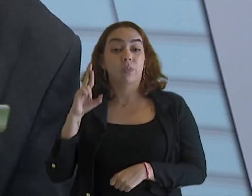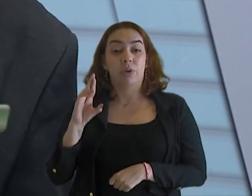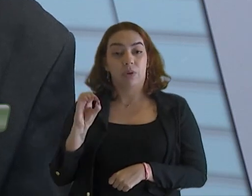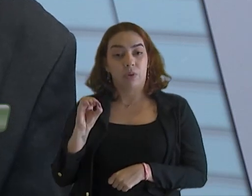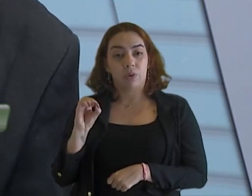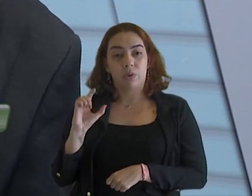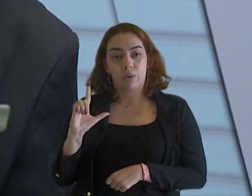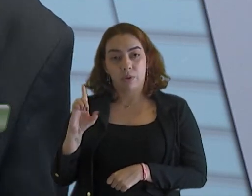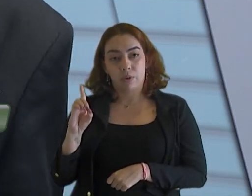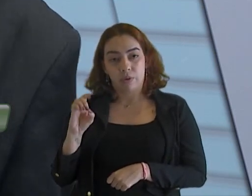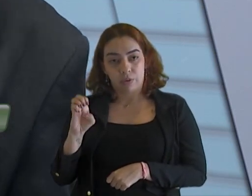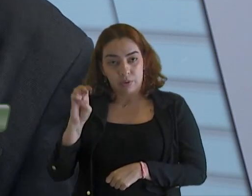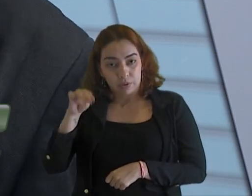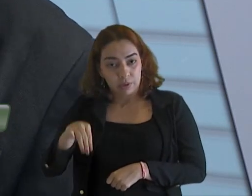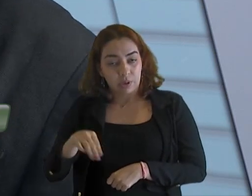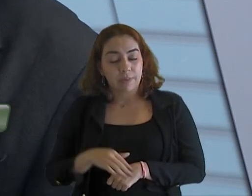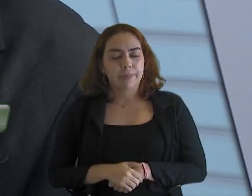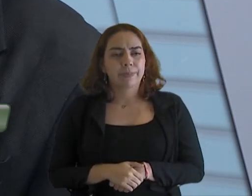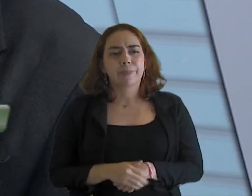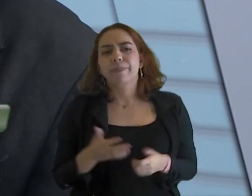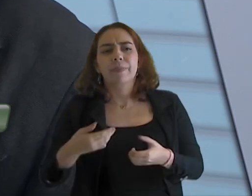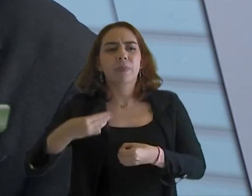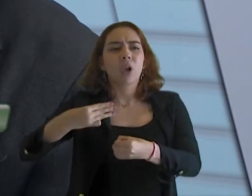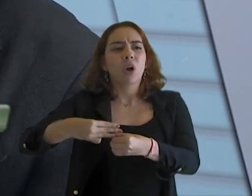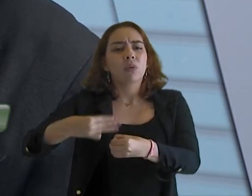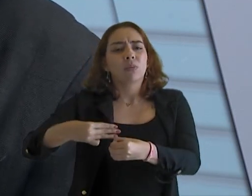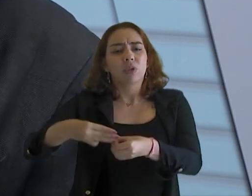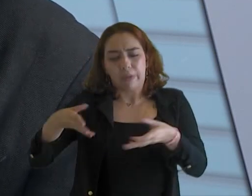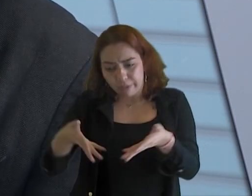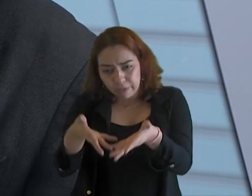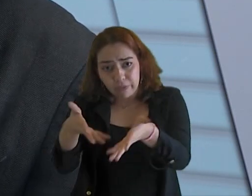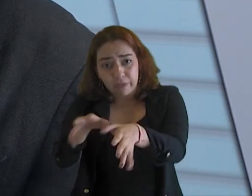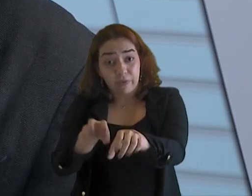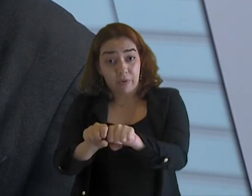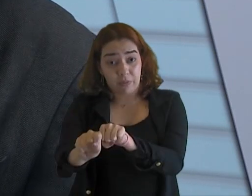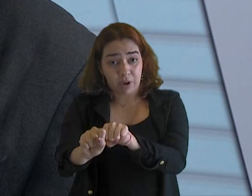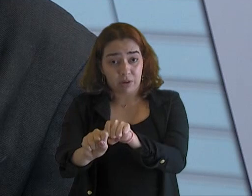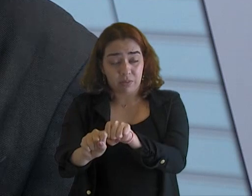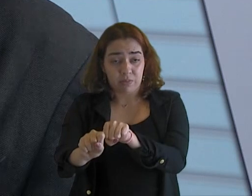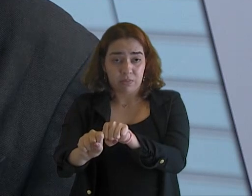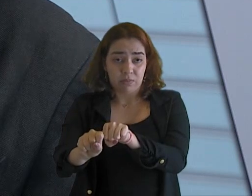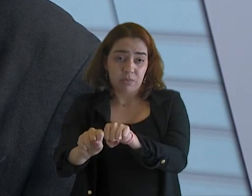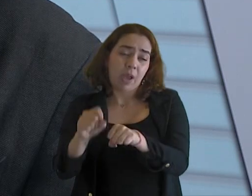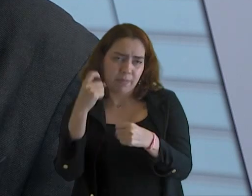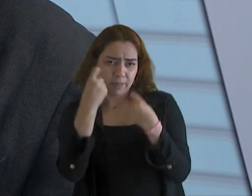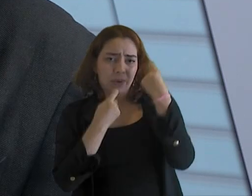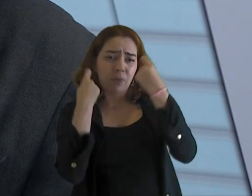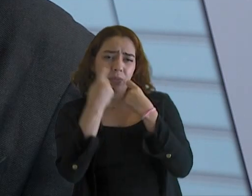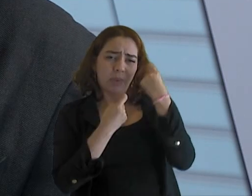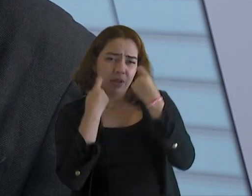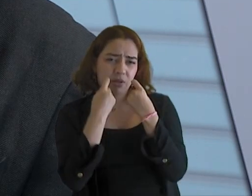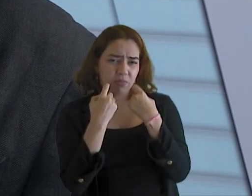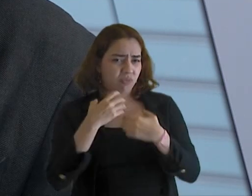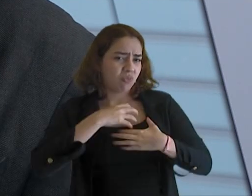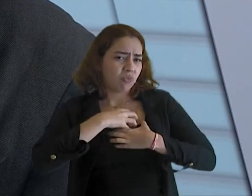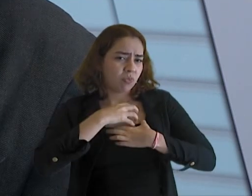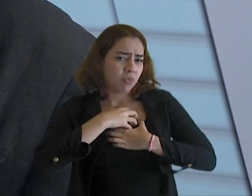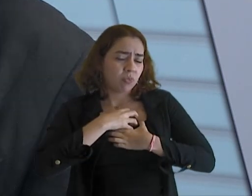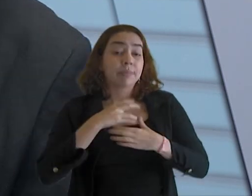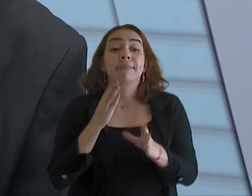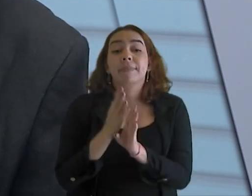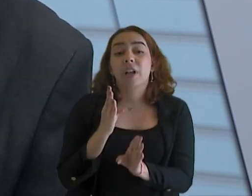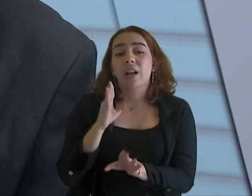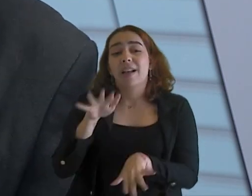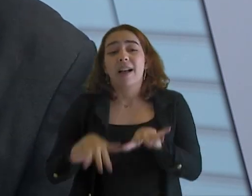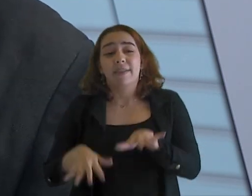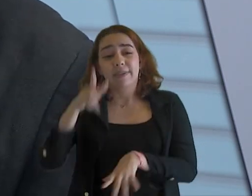os municípios do Ceará? Eu acho que essa preocupação tem que acontecer porque as prefeituras,